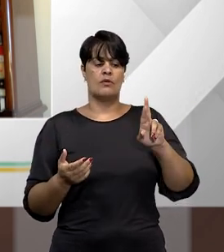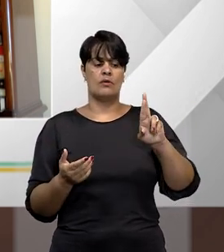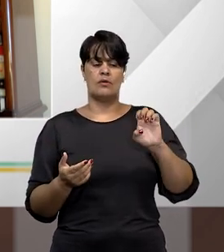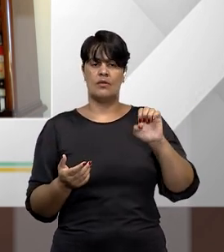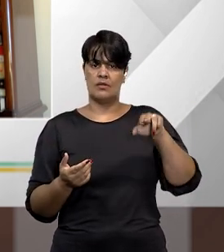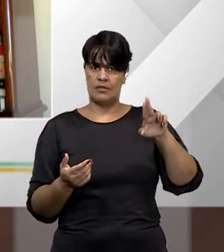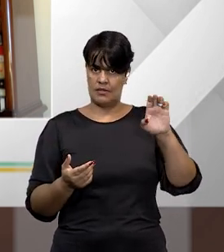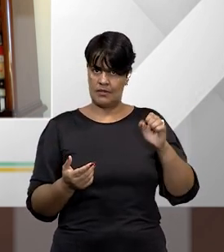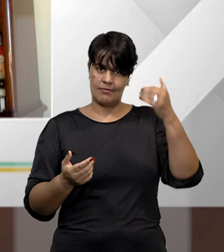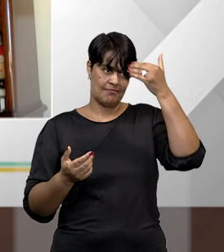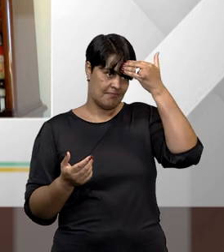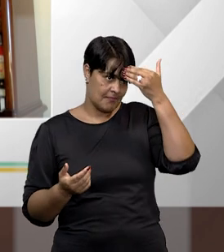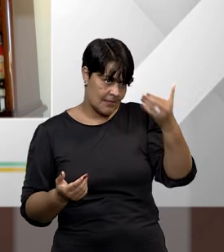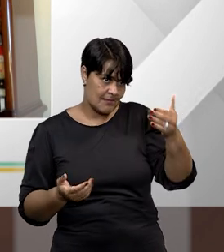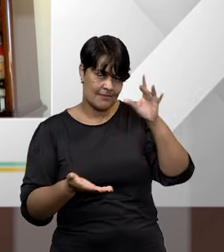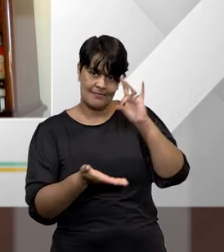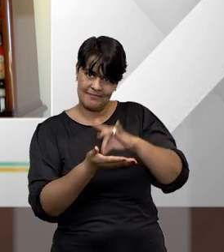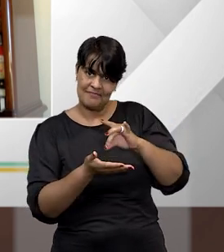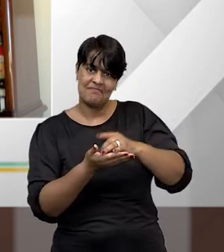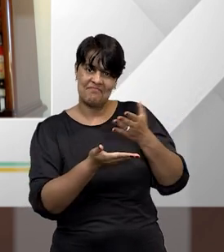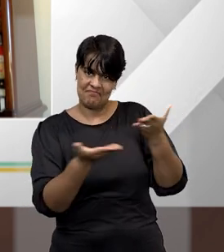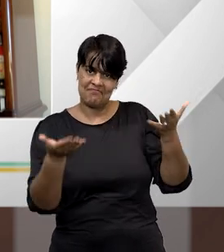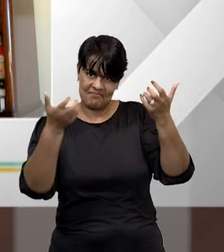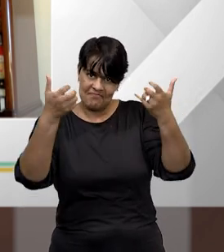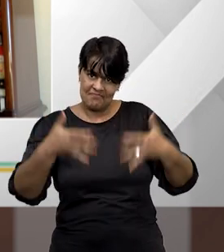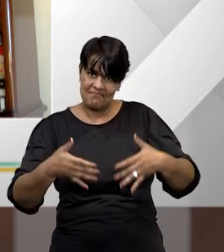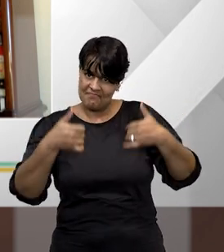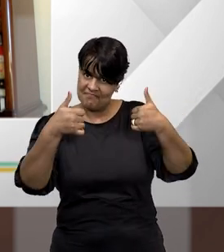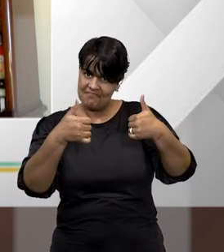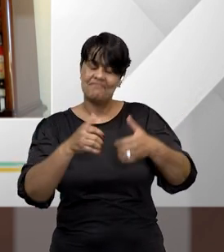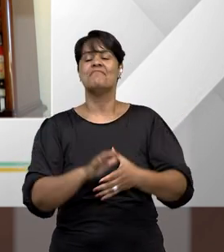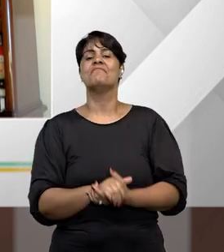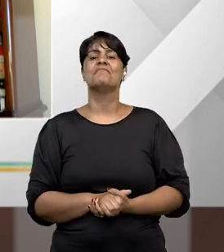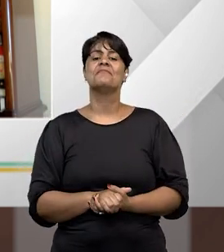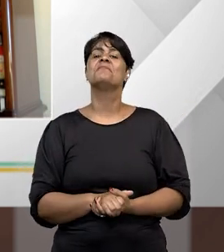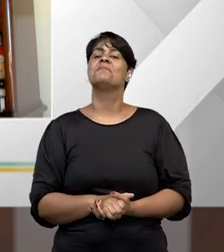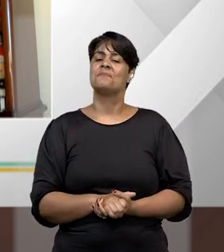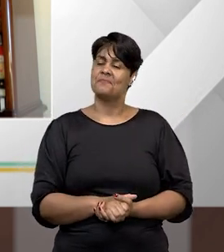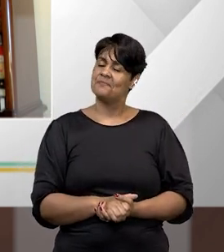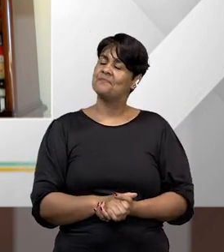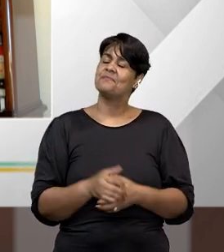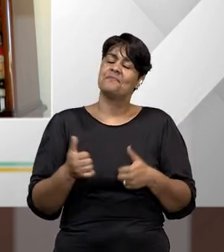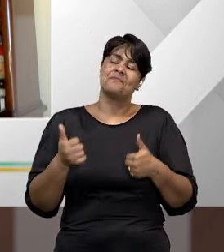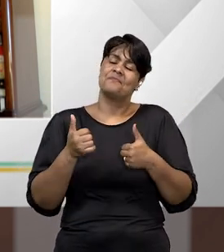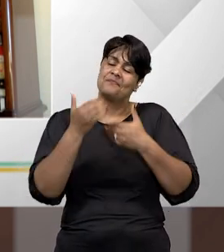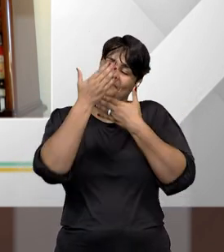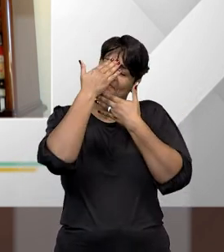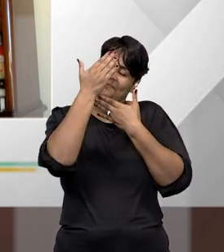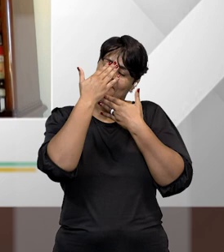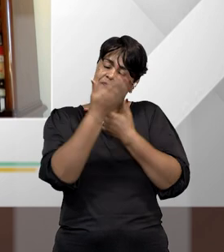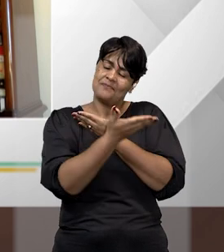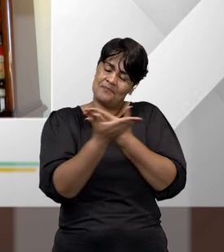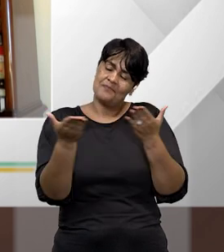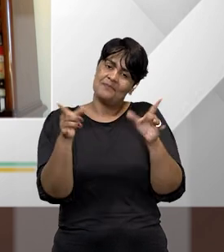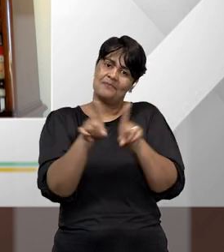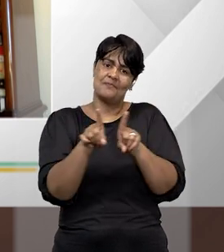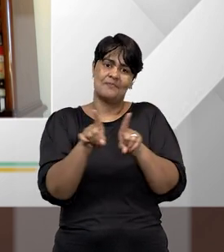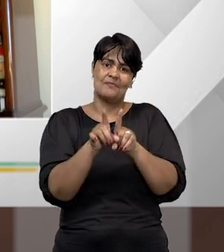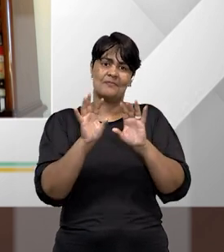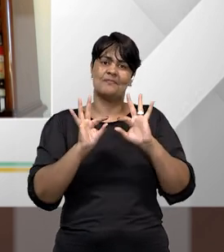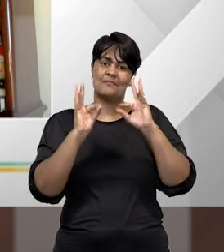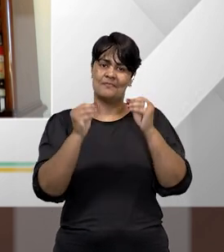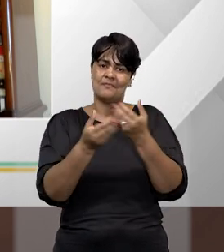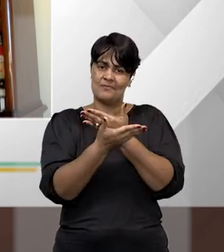vez aí por essa aula brilhante. Eu que agradeço o convite, Fátima, show, agradeço a todos do Entender Direito, e fico à disposição de